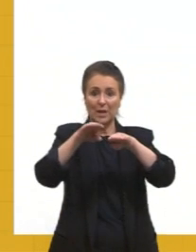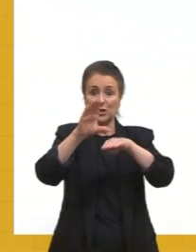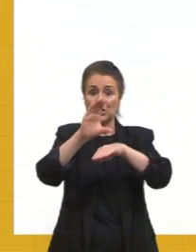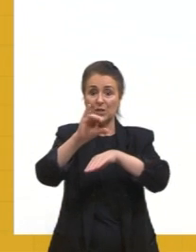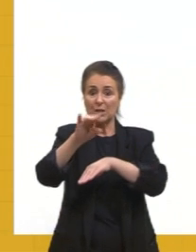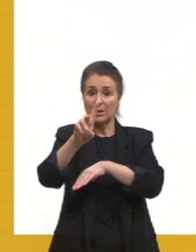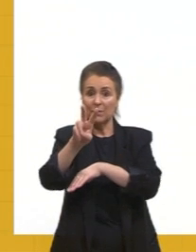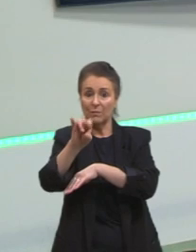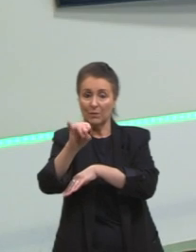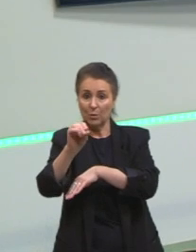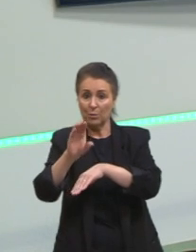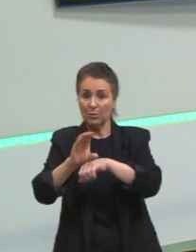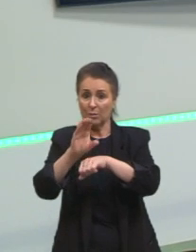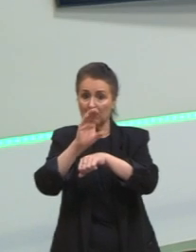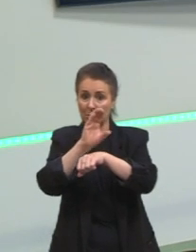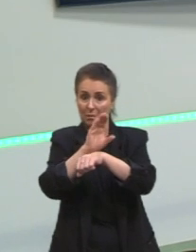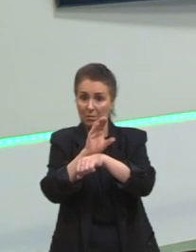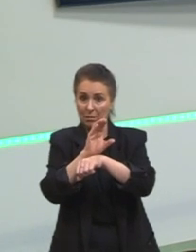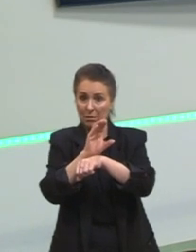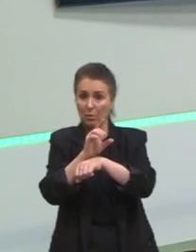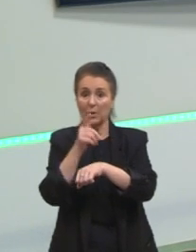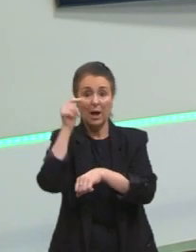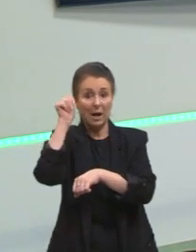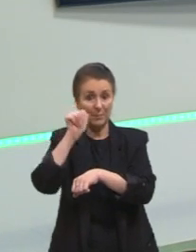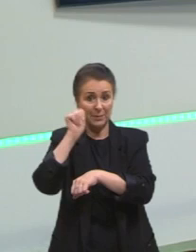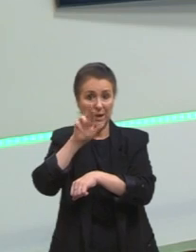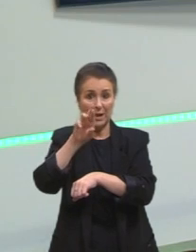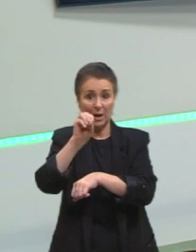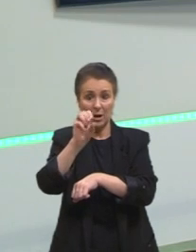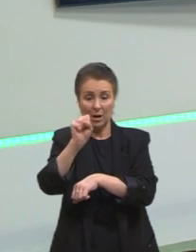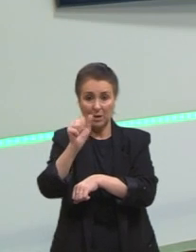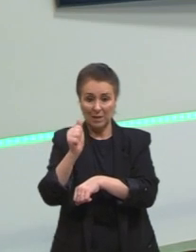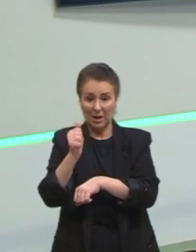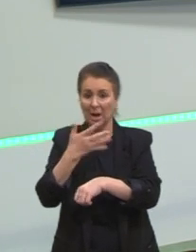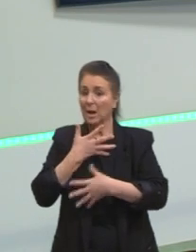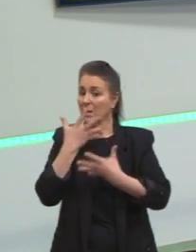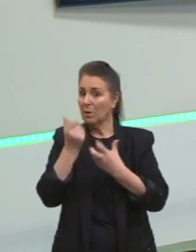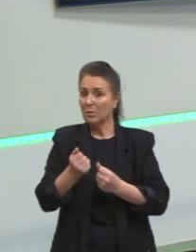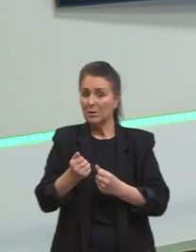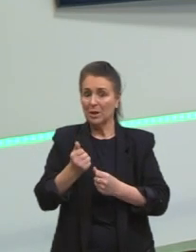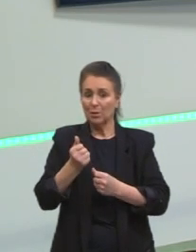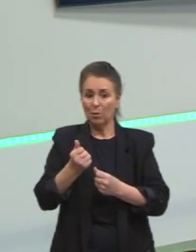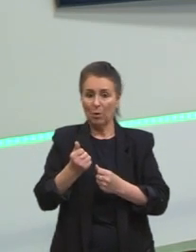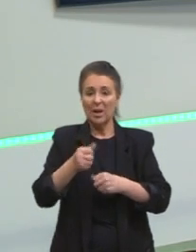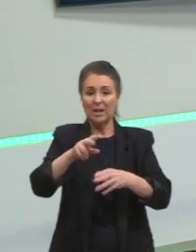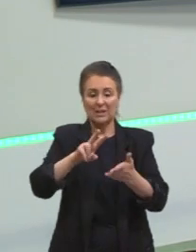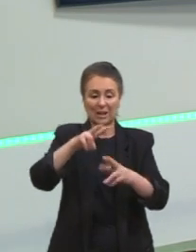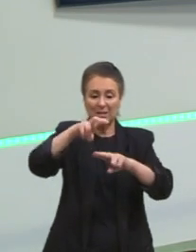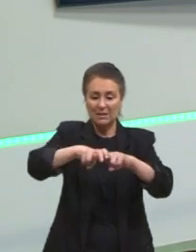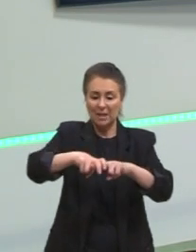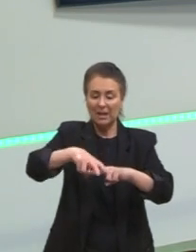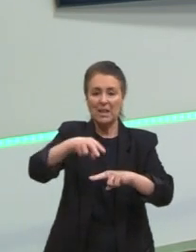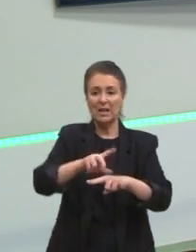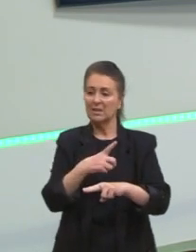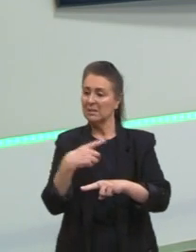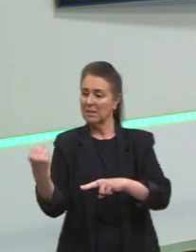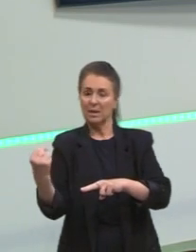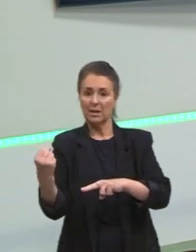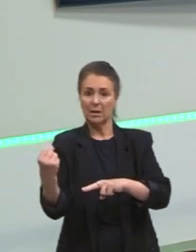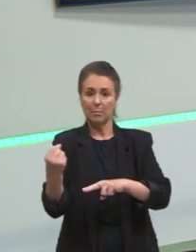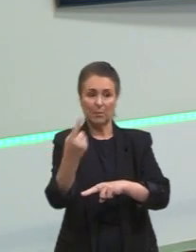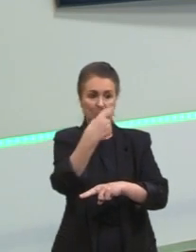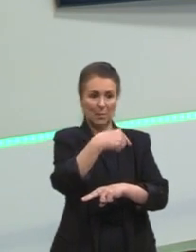Parks, quando ela se recusou a dar o assento dela do ônibus para uma pessoa branca, ela deflagrou, ela deu início